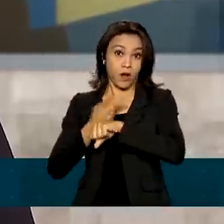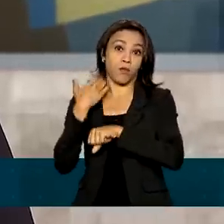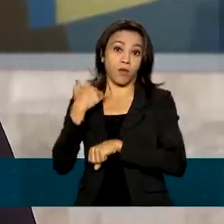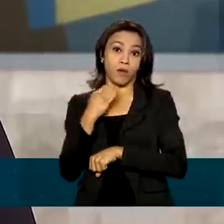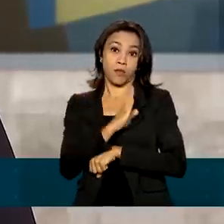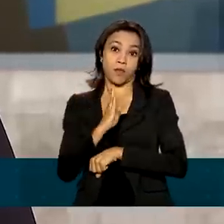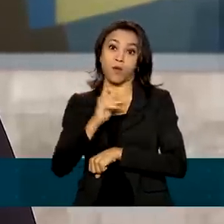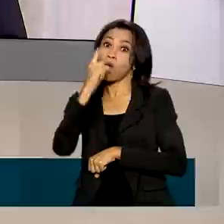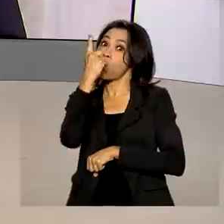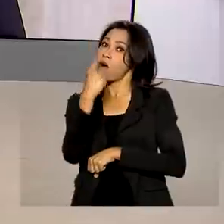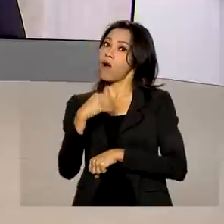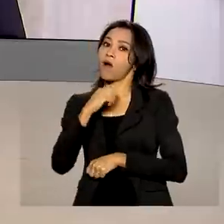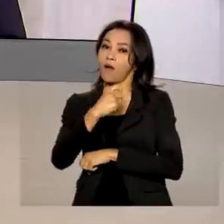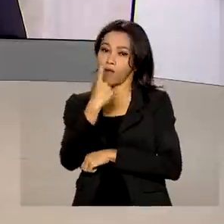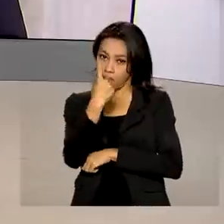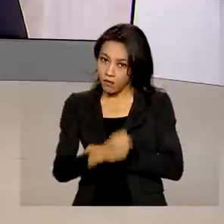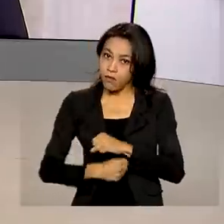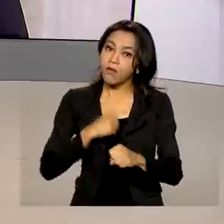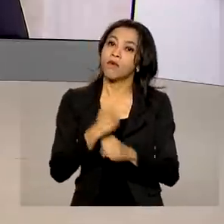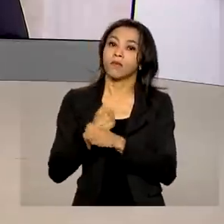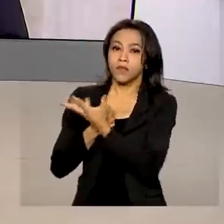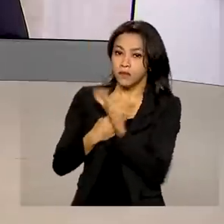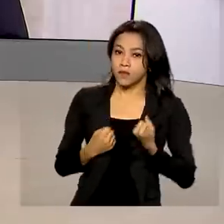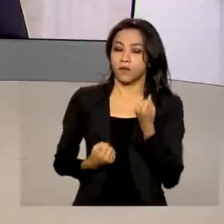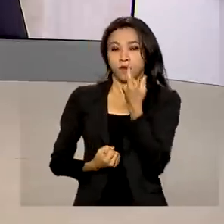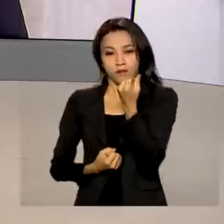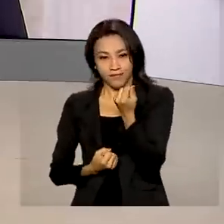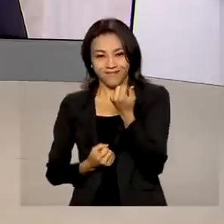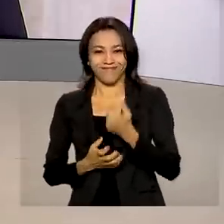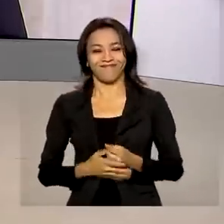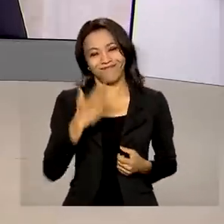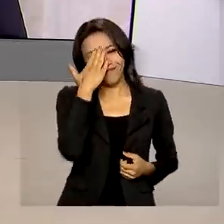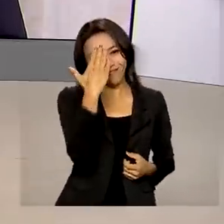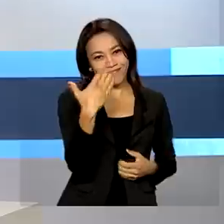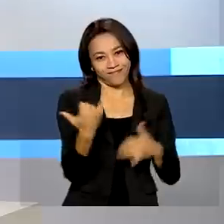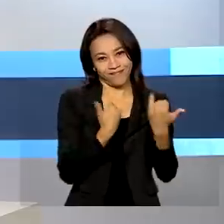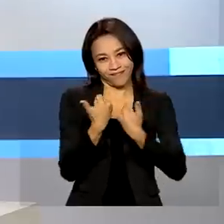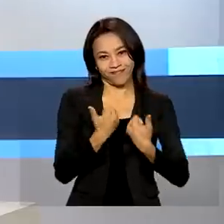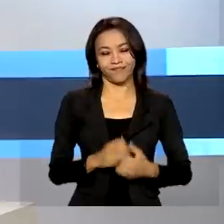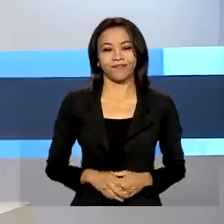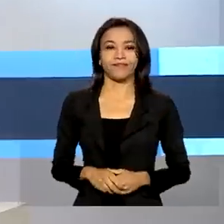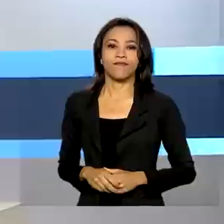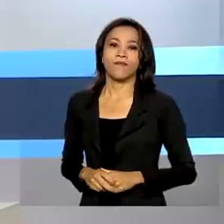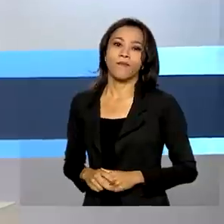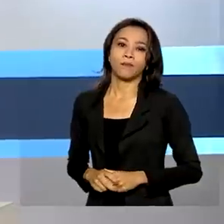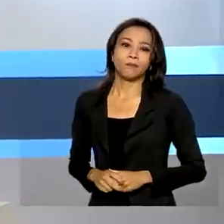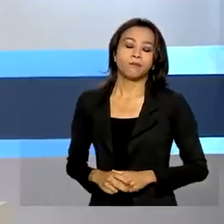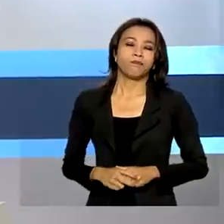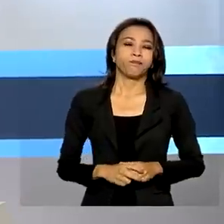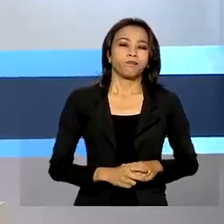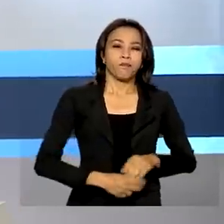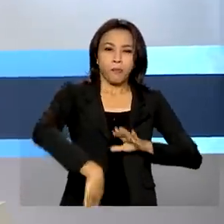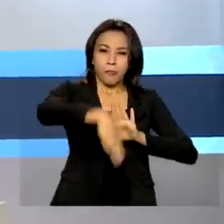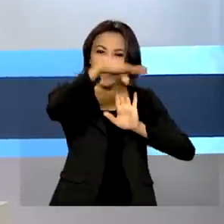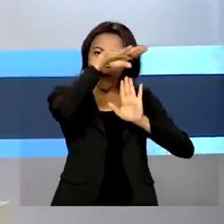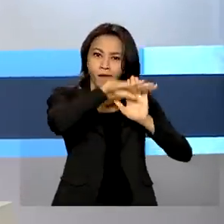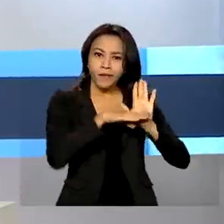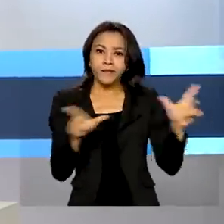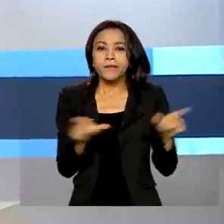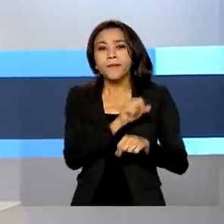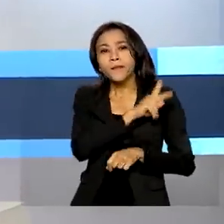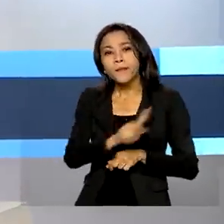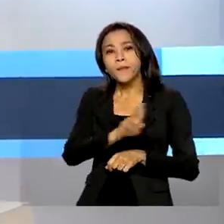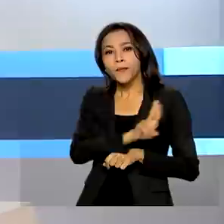um ano, Mara. Obrigada pelas informações, Márcia. O programa Universidade para